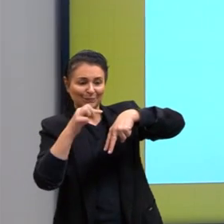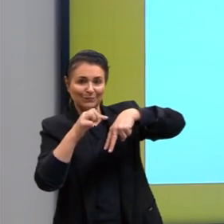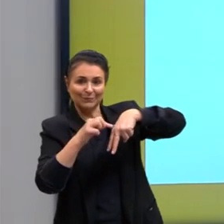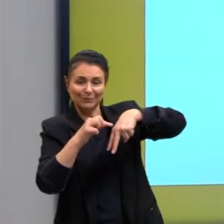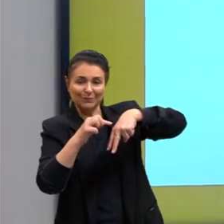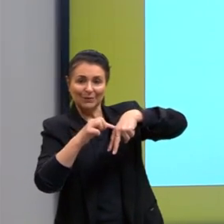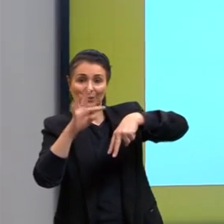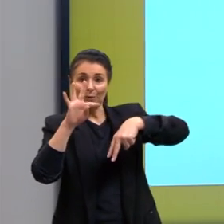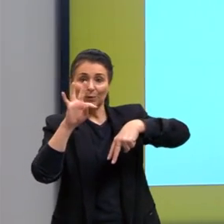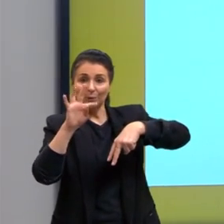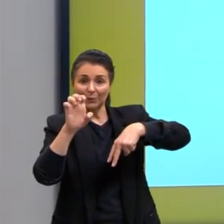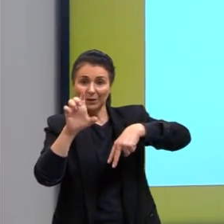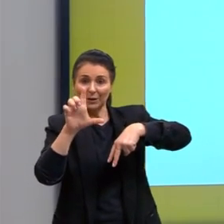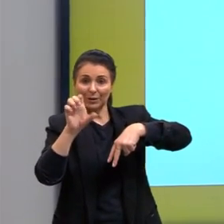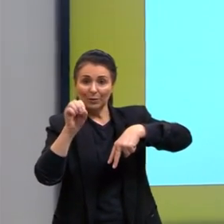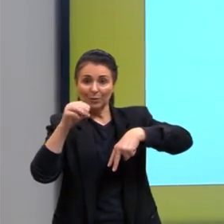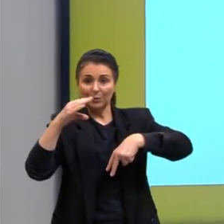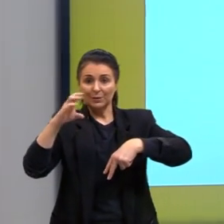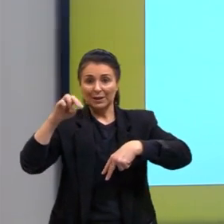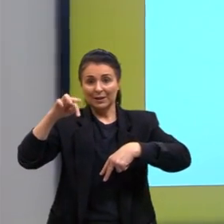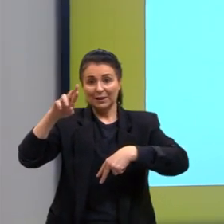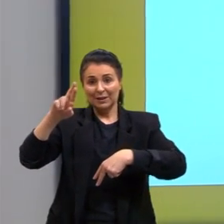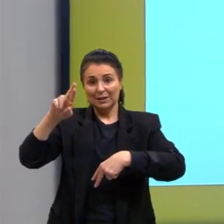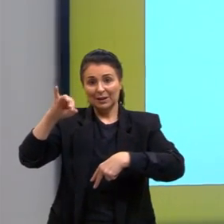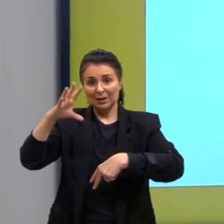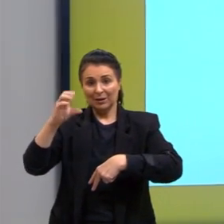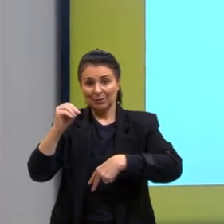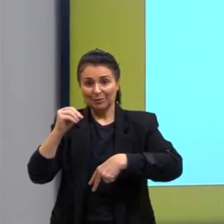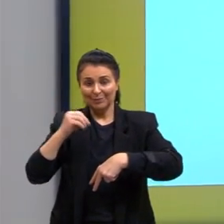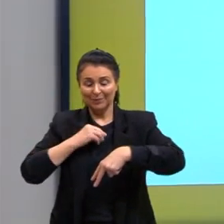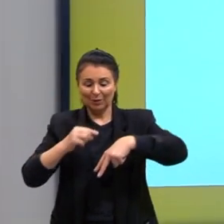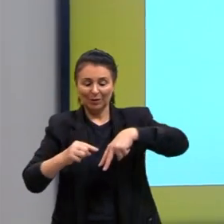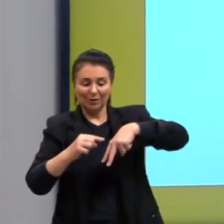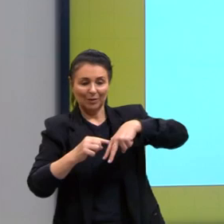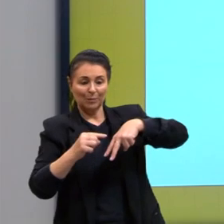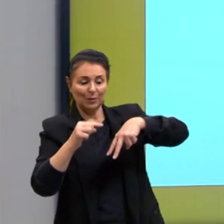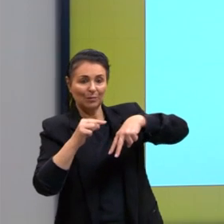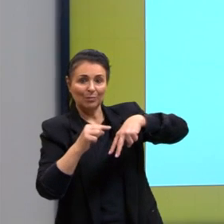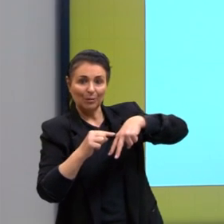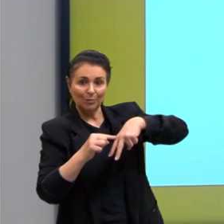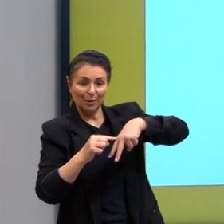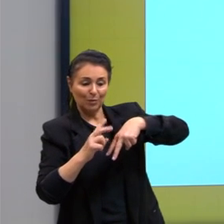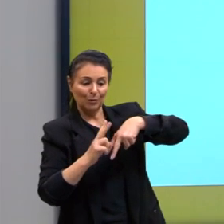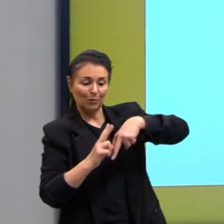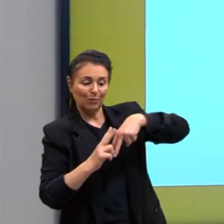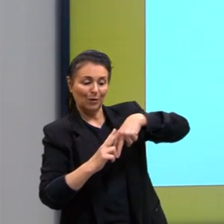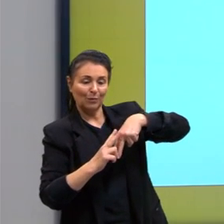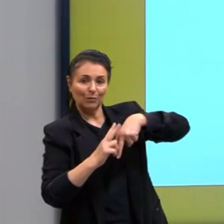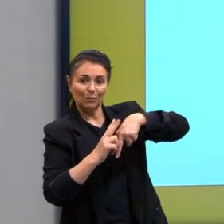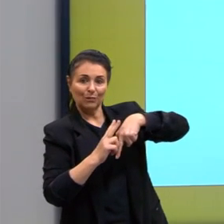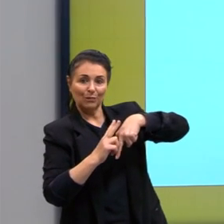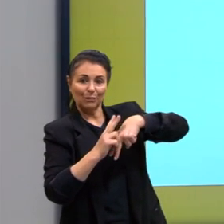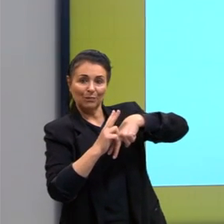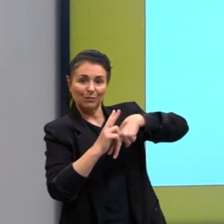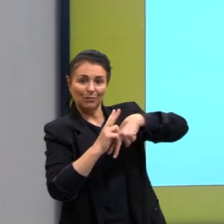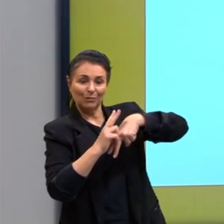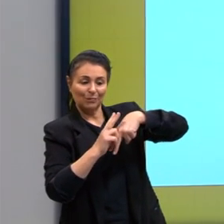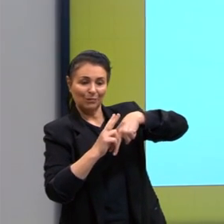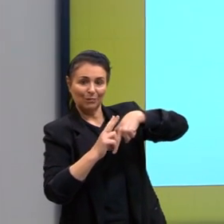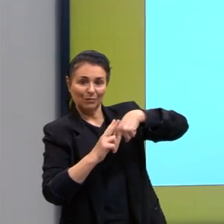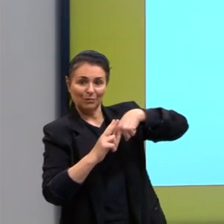telocêntrico. Então, pode estar bem na pontinha aqui, tanto numa parte quanto na outra. Então, é chamado de